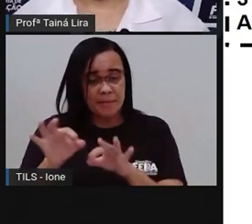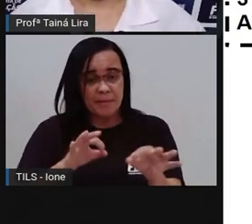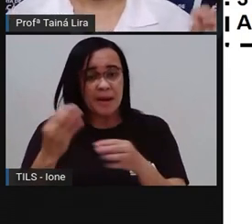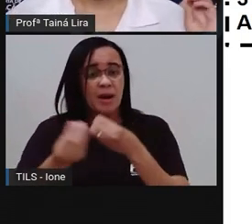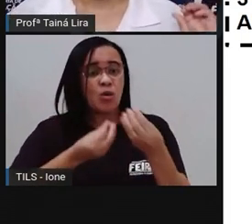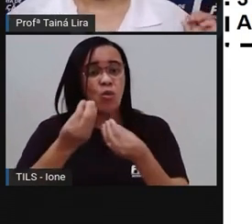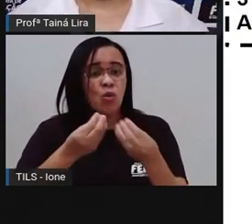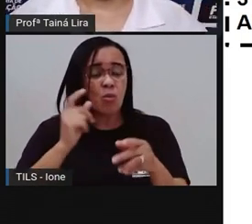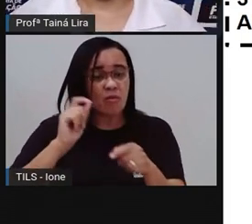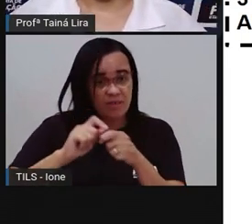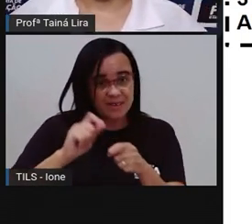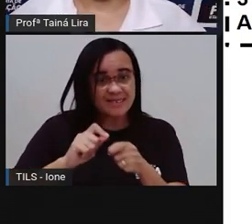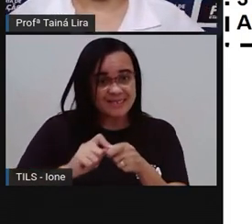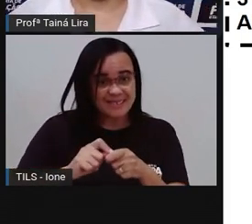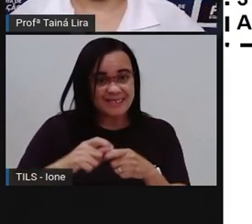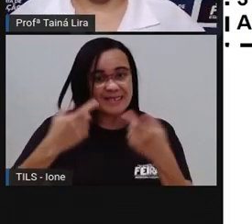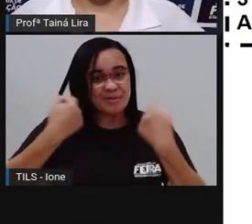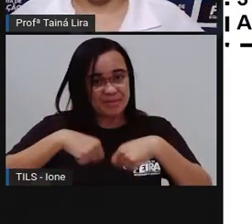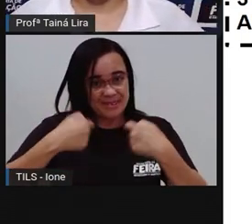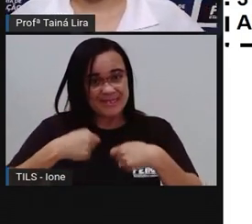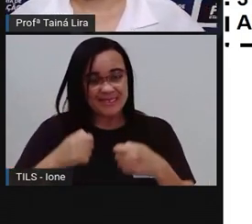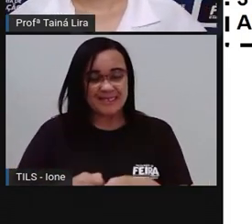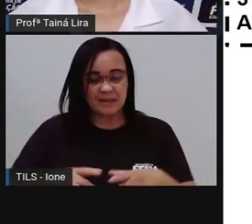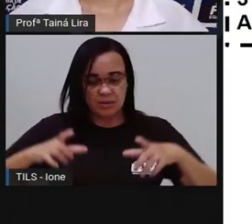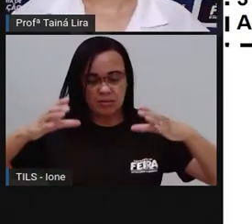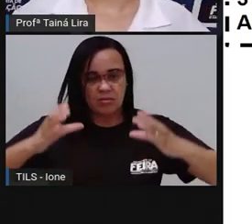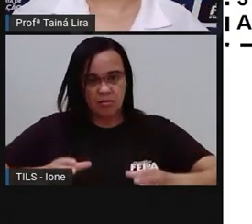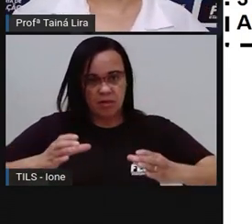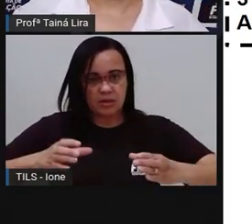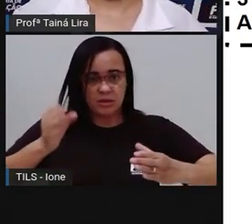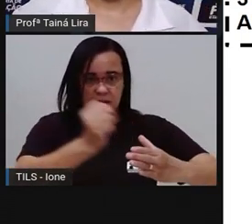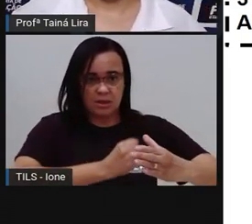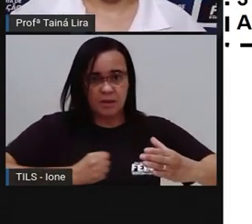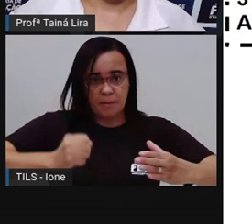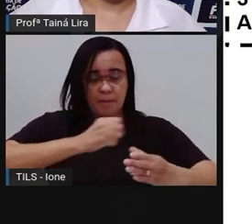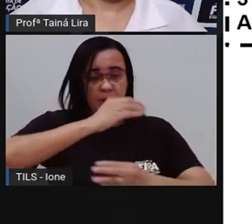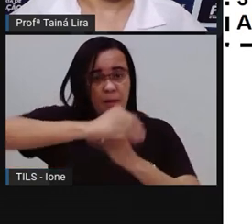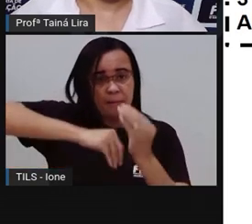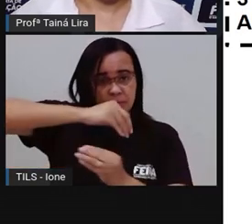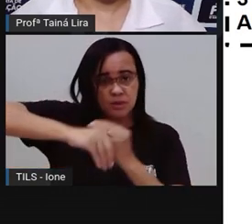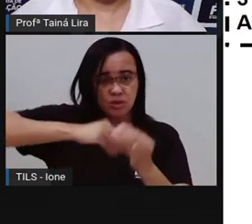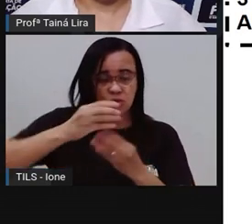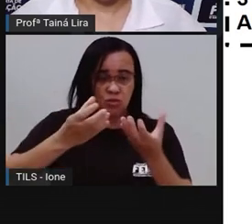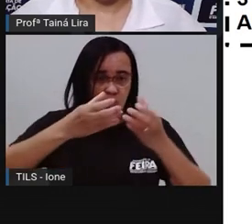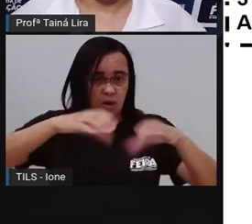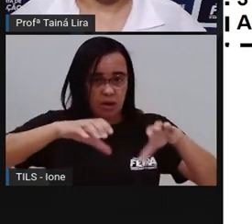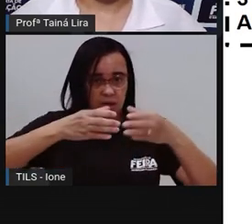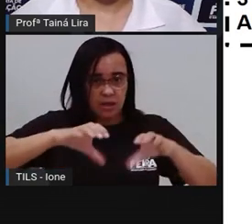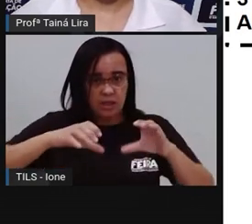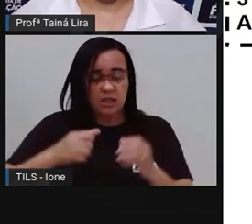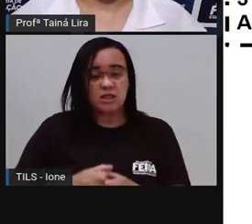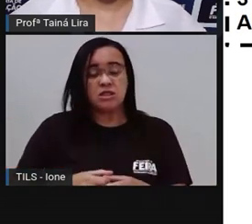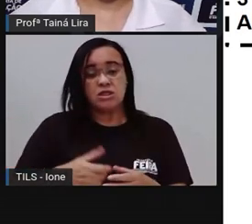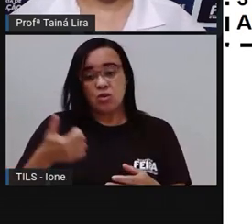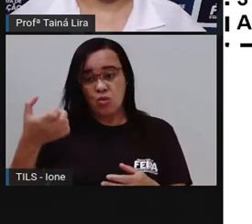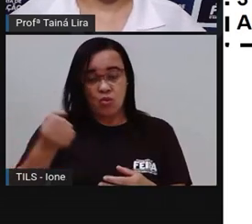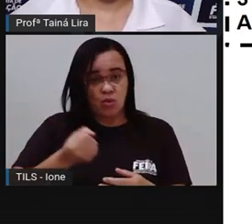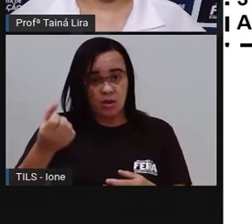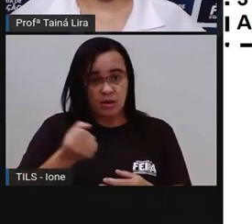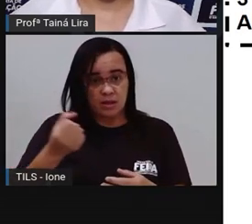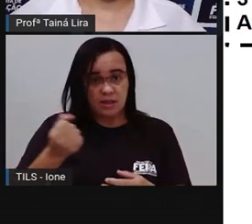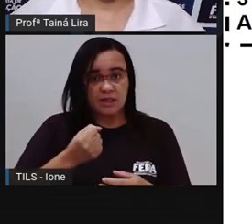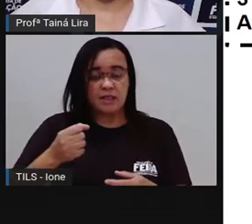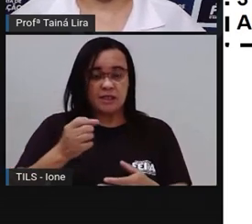vasilha, misture o leite com os ovos. Adicione a farinha de trigo e o fermento em pó e misture bem até